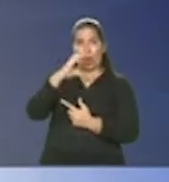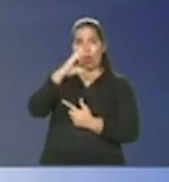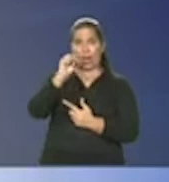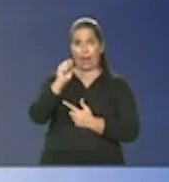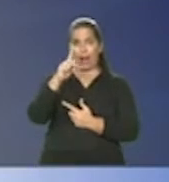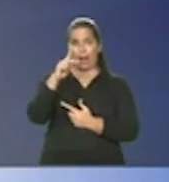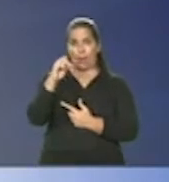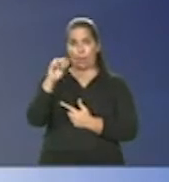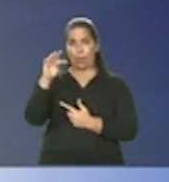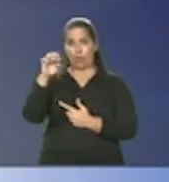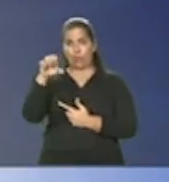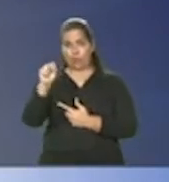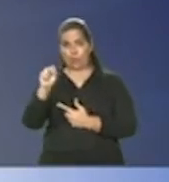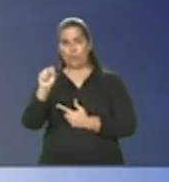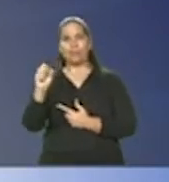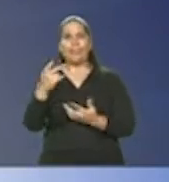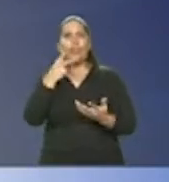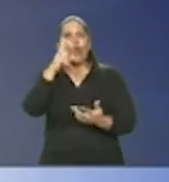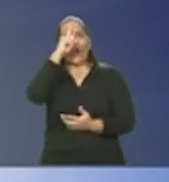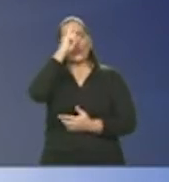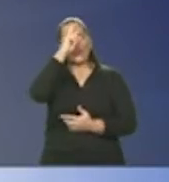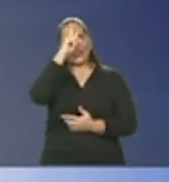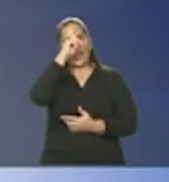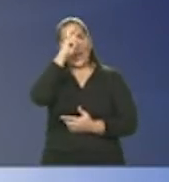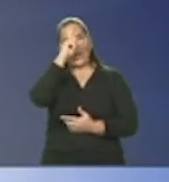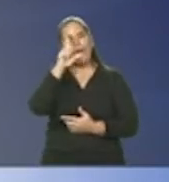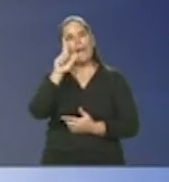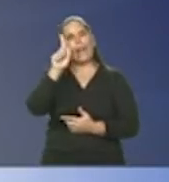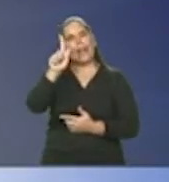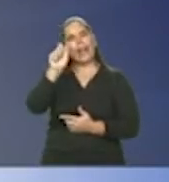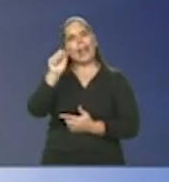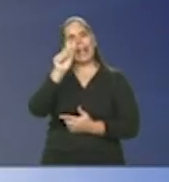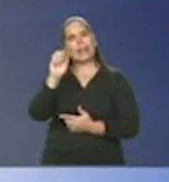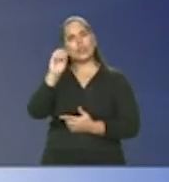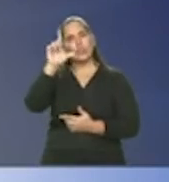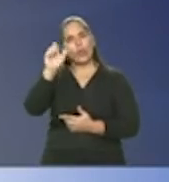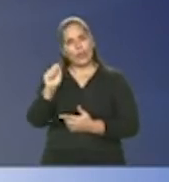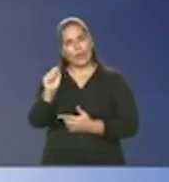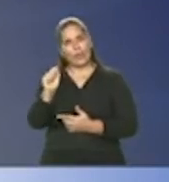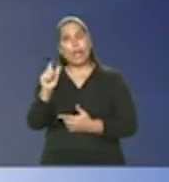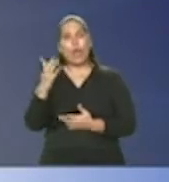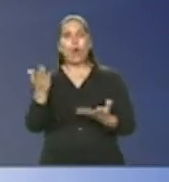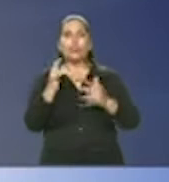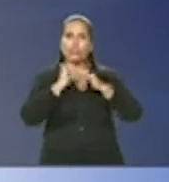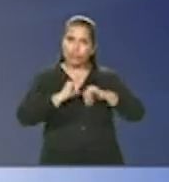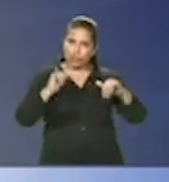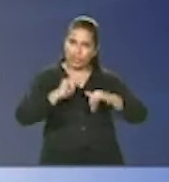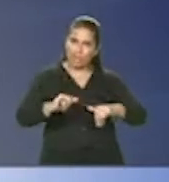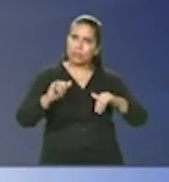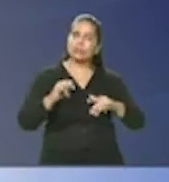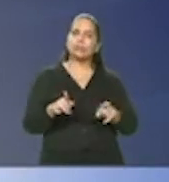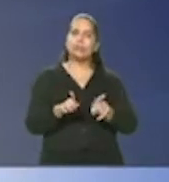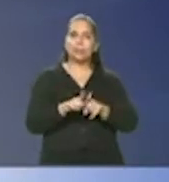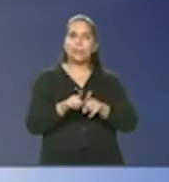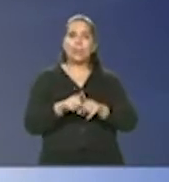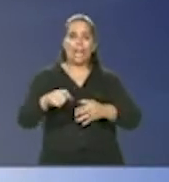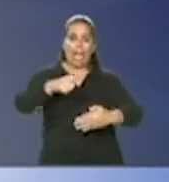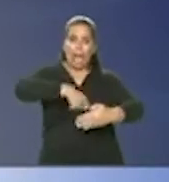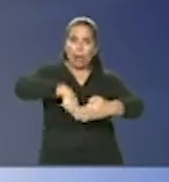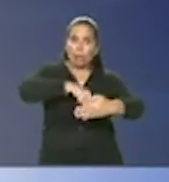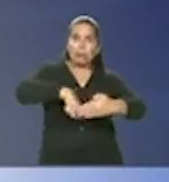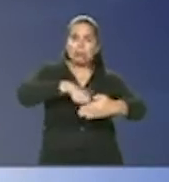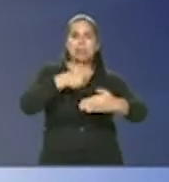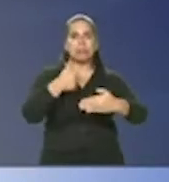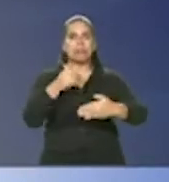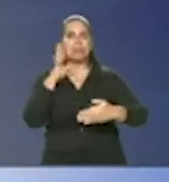falando em gasola temos fotografias aí do hospital que foram hoje divulgadas a cozinha está muito legal